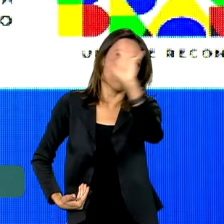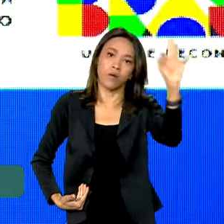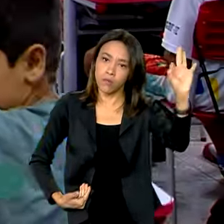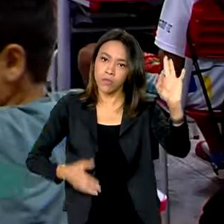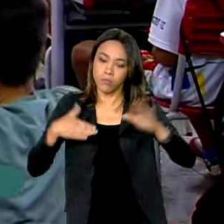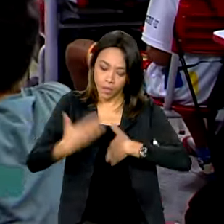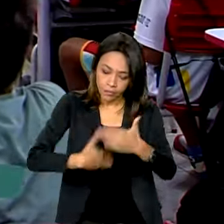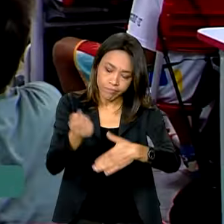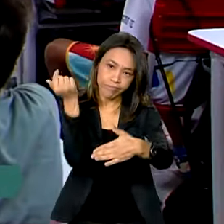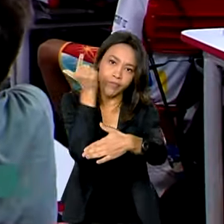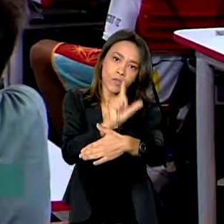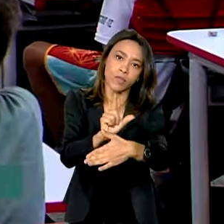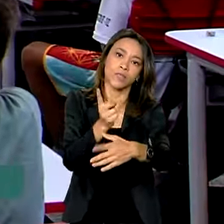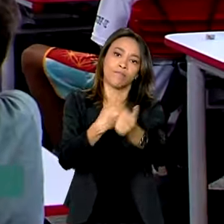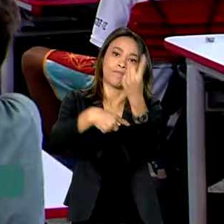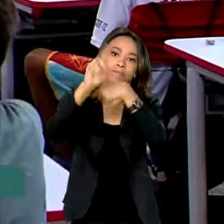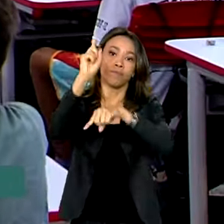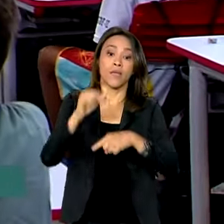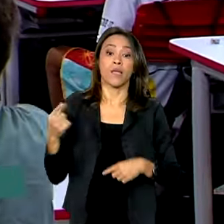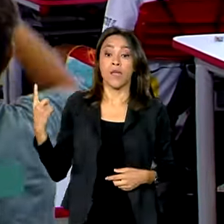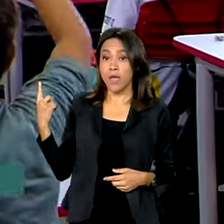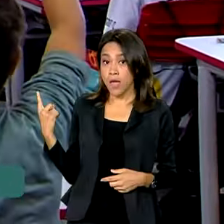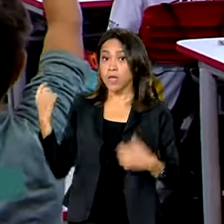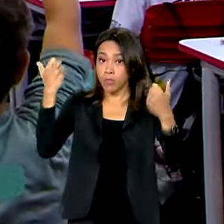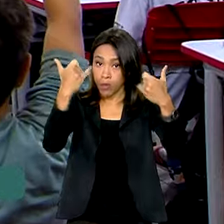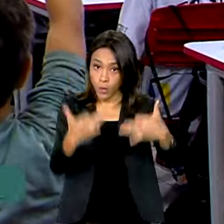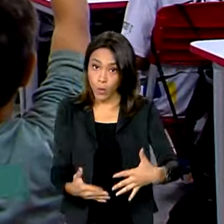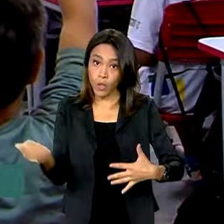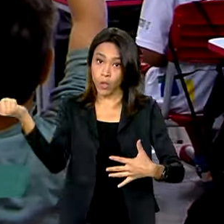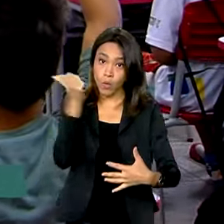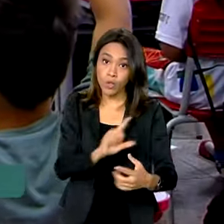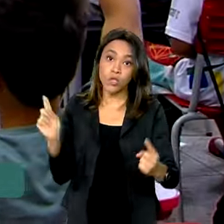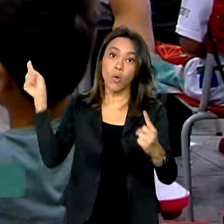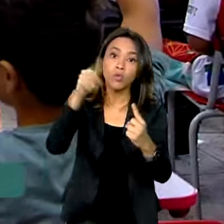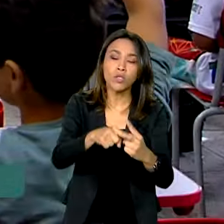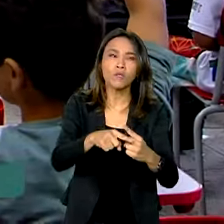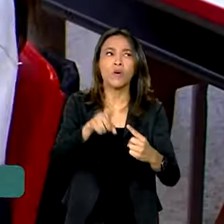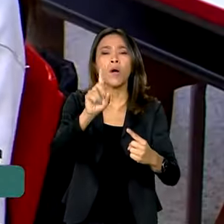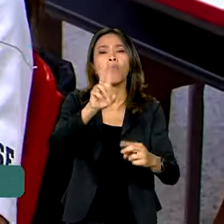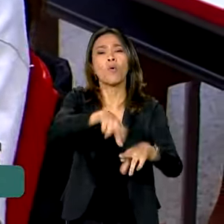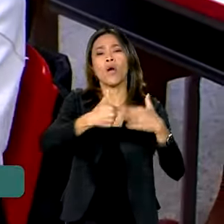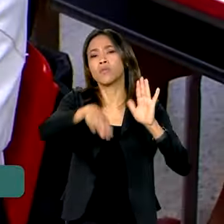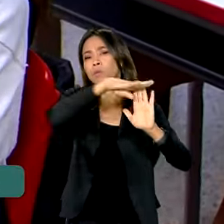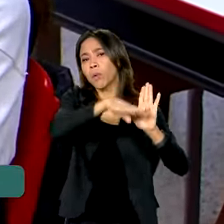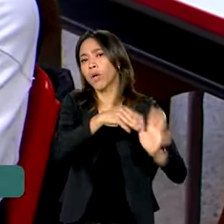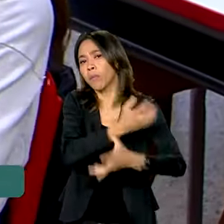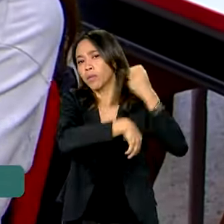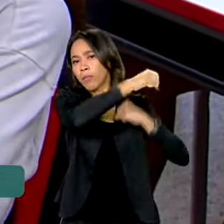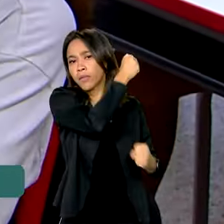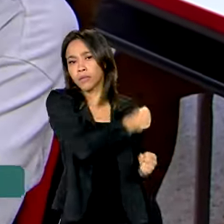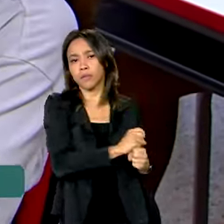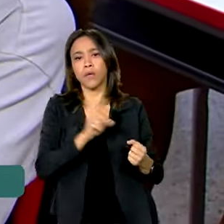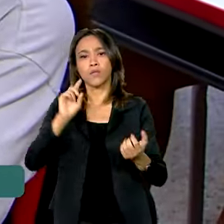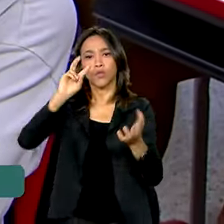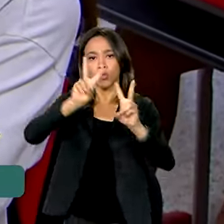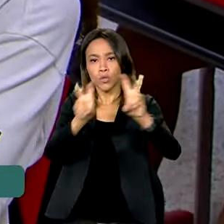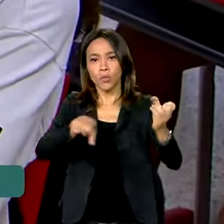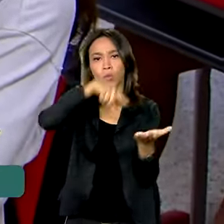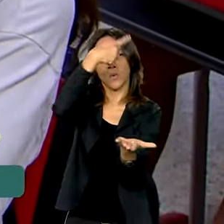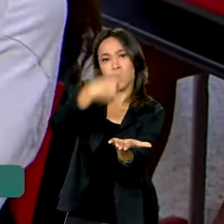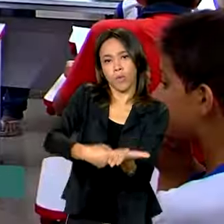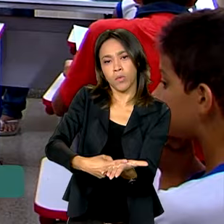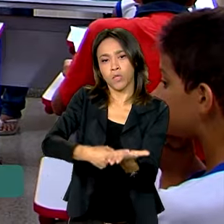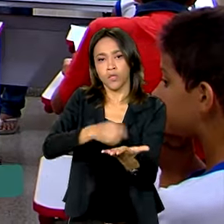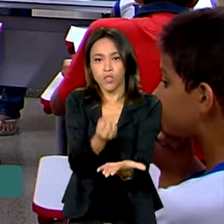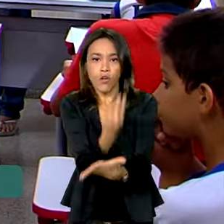processo. O resultado foi alcançado depois que o governo federal lançou, no ano passado, o compromisso de alfabetizar todas as